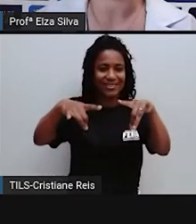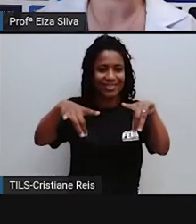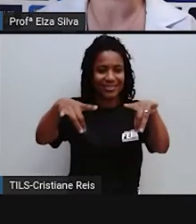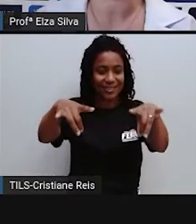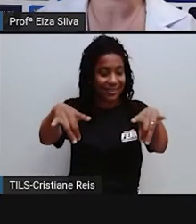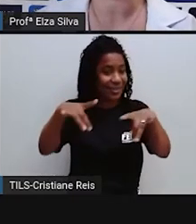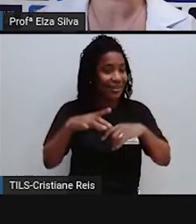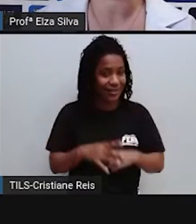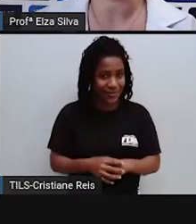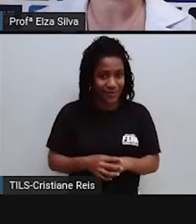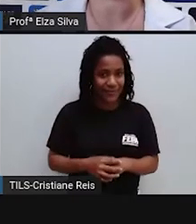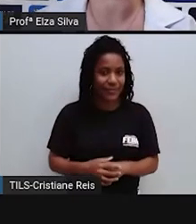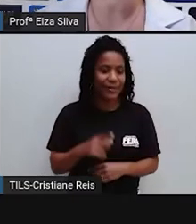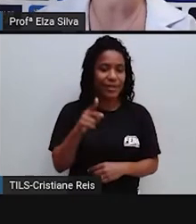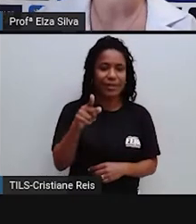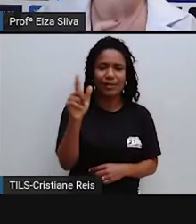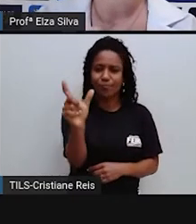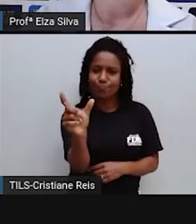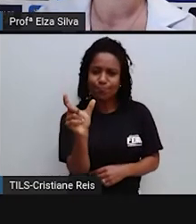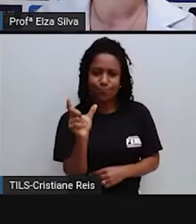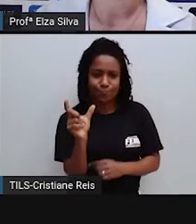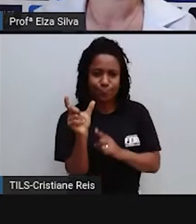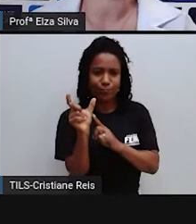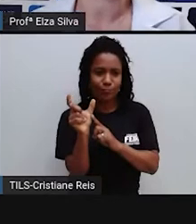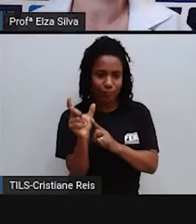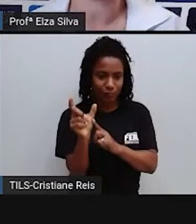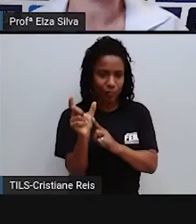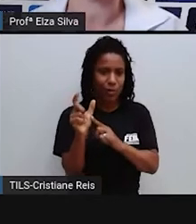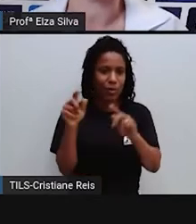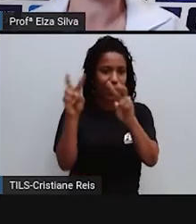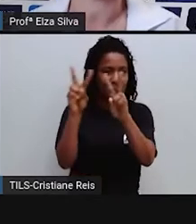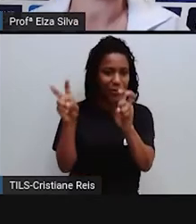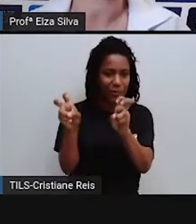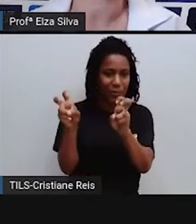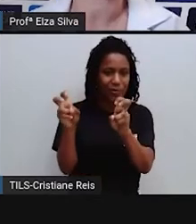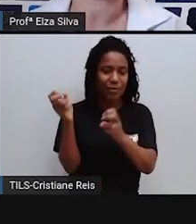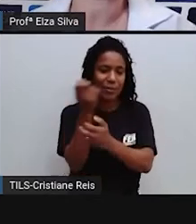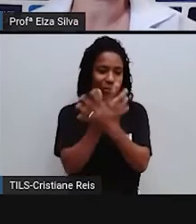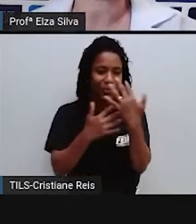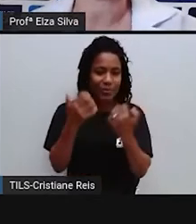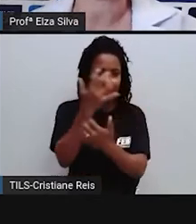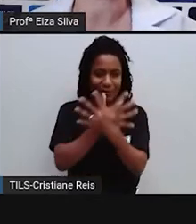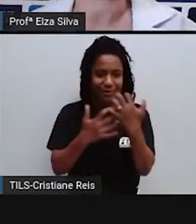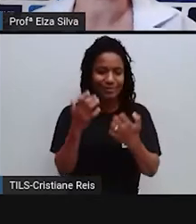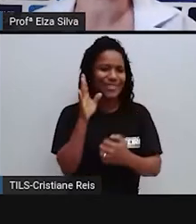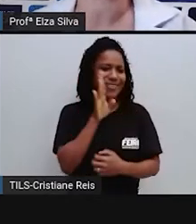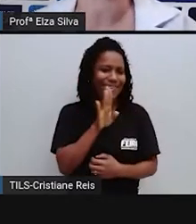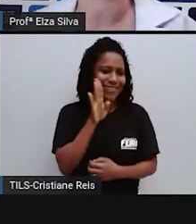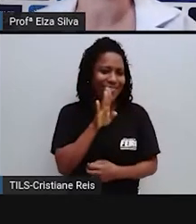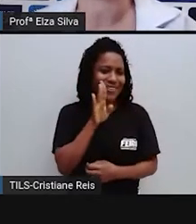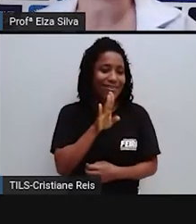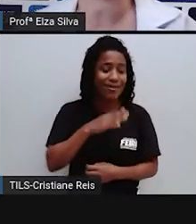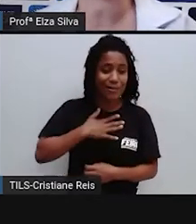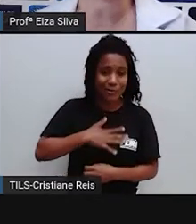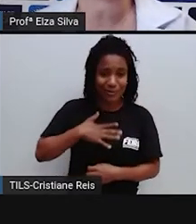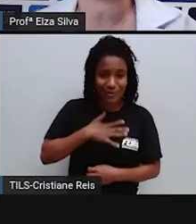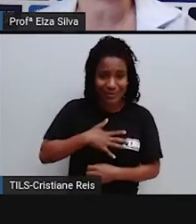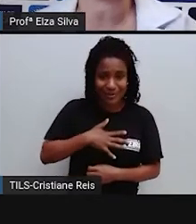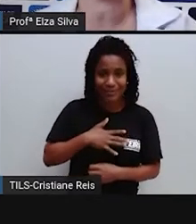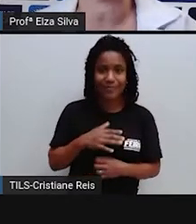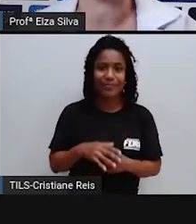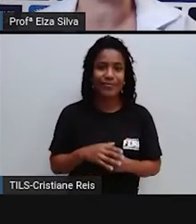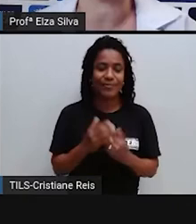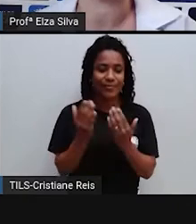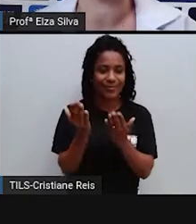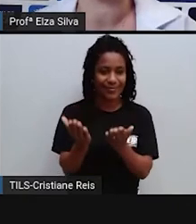um trecho Que eu achei importante Desta canção, né? Que ele traz uma mensagem legal Então ele diz Memories I